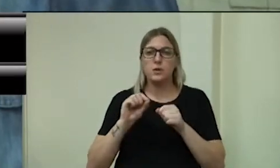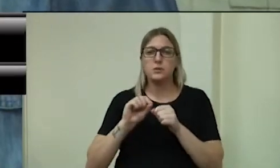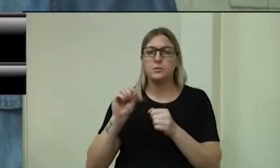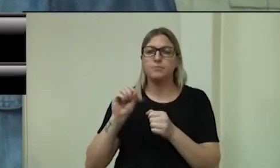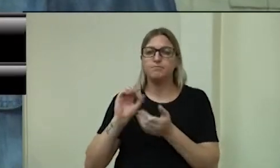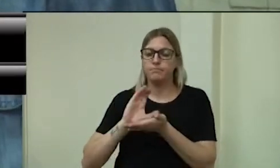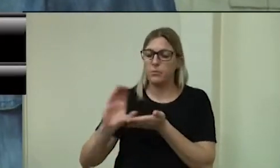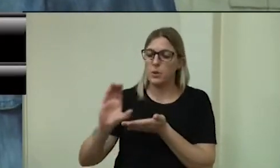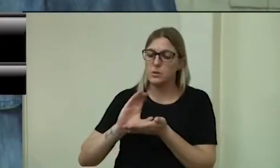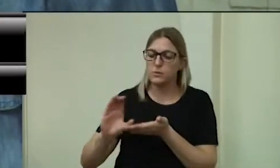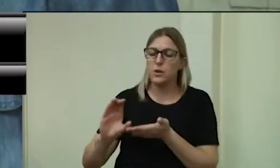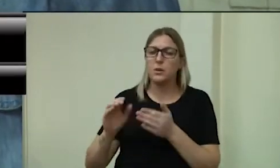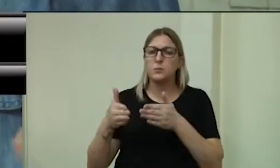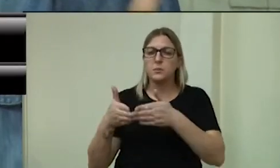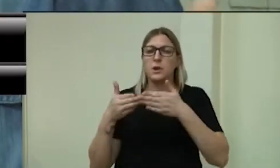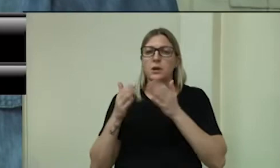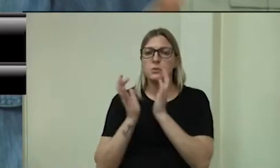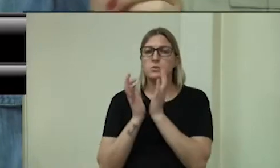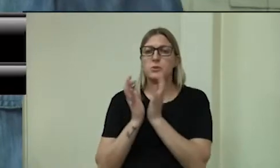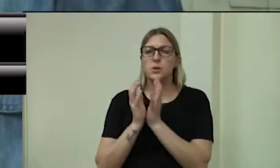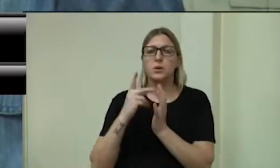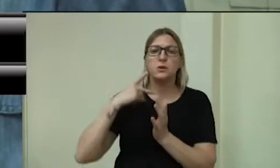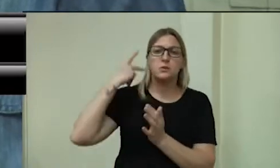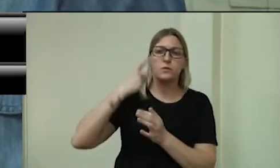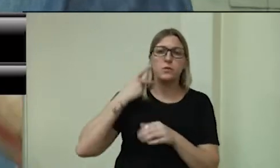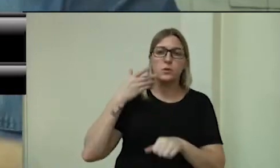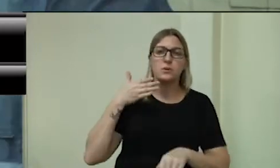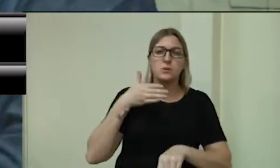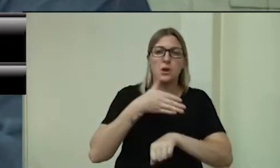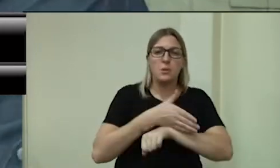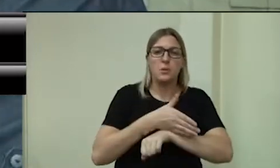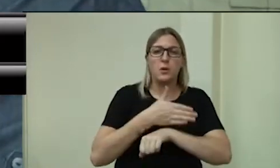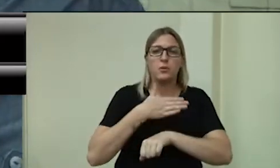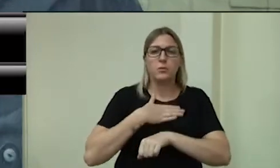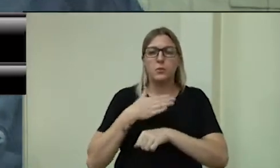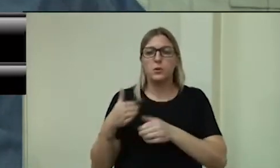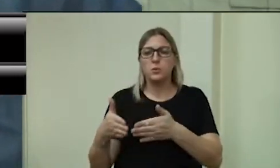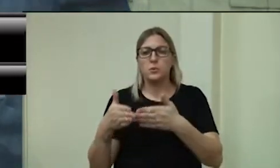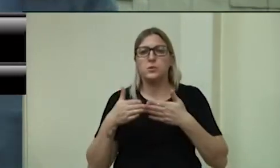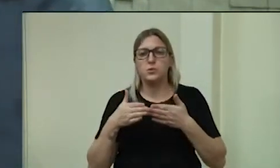eu peço aos colegas vereadores também que aprovem o meu requerimento. Muito obrigada.